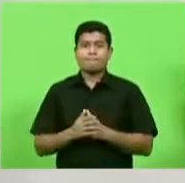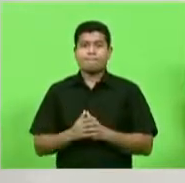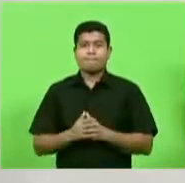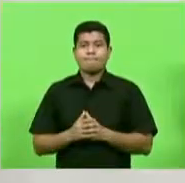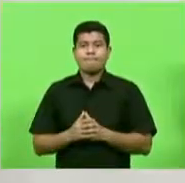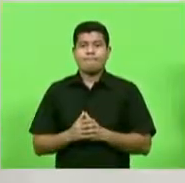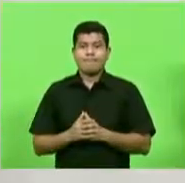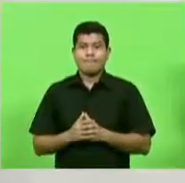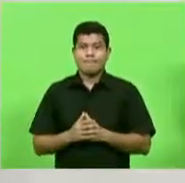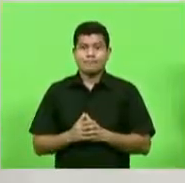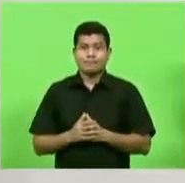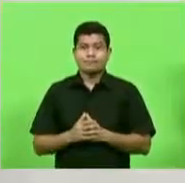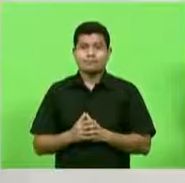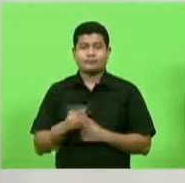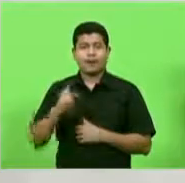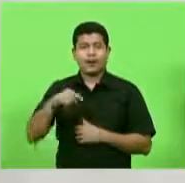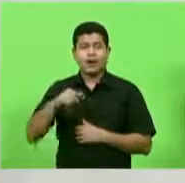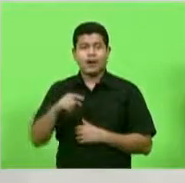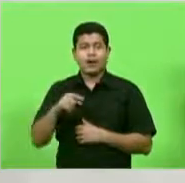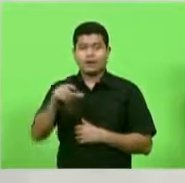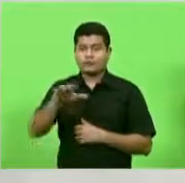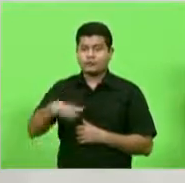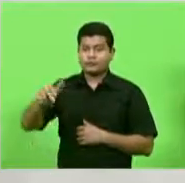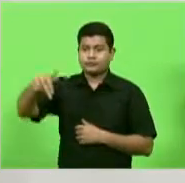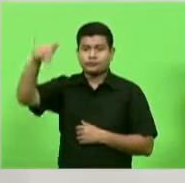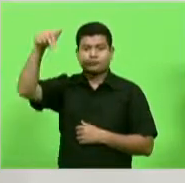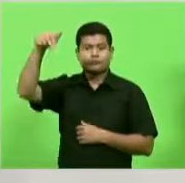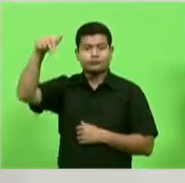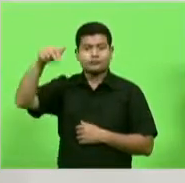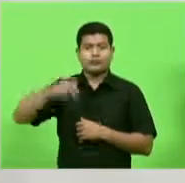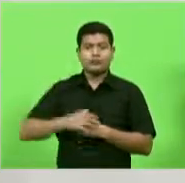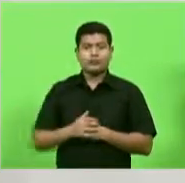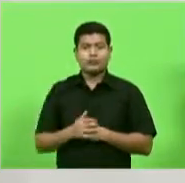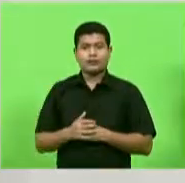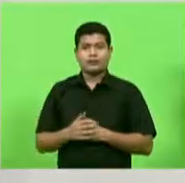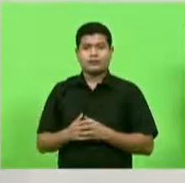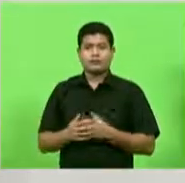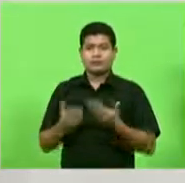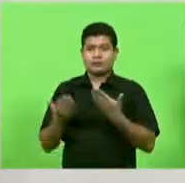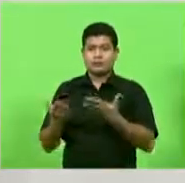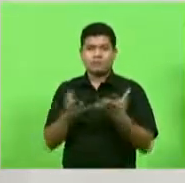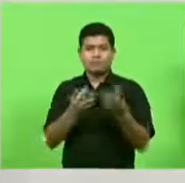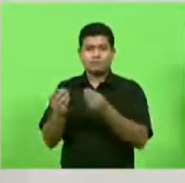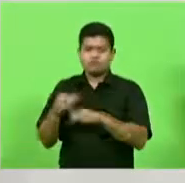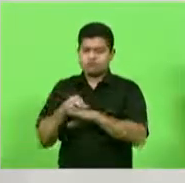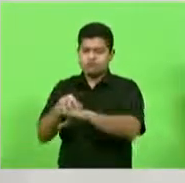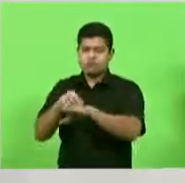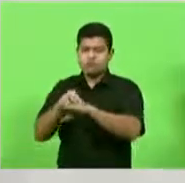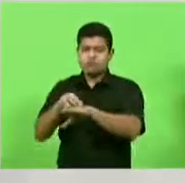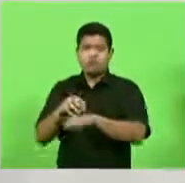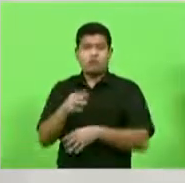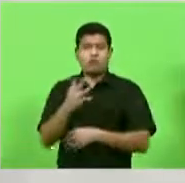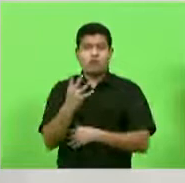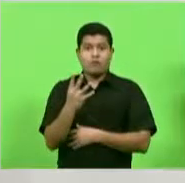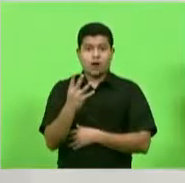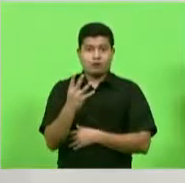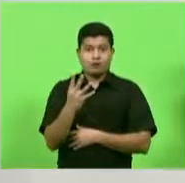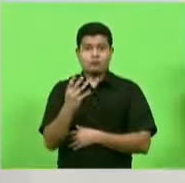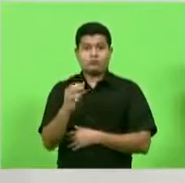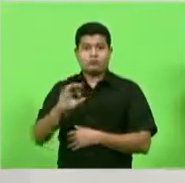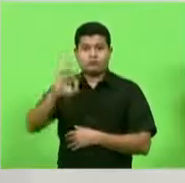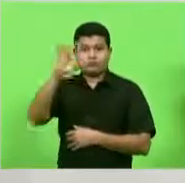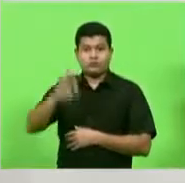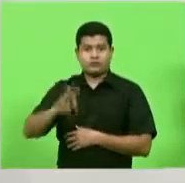-Dieter Schmidt, que é o nosso Eixo Norte ali. Uma área concentra um tráfego de 4% do PIB do Estado.